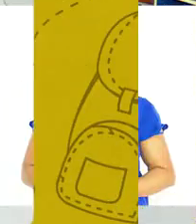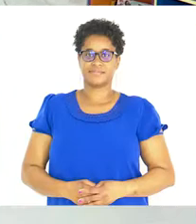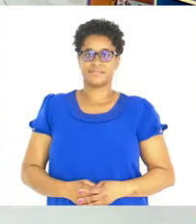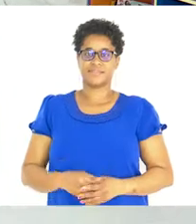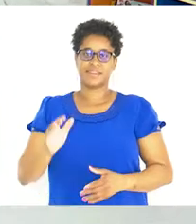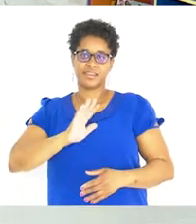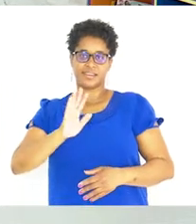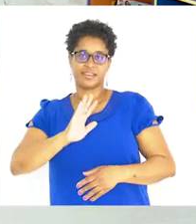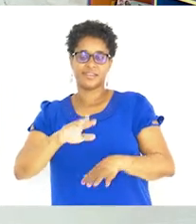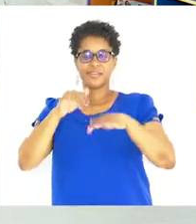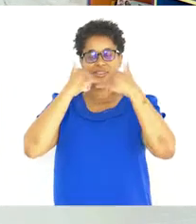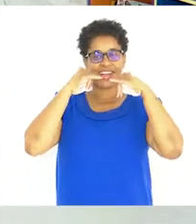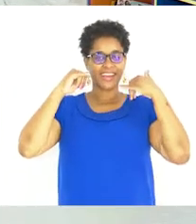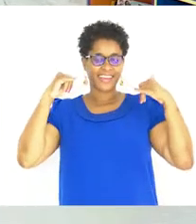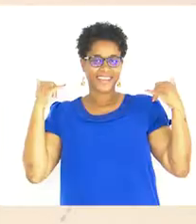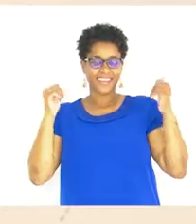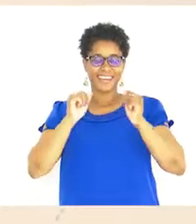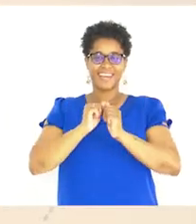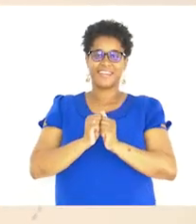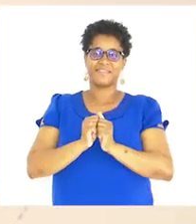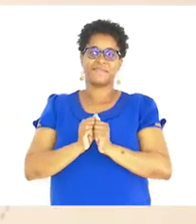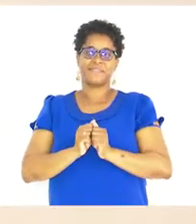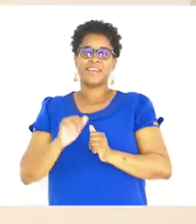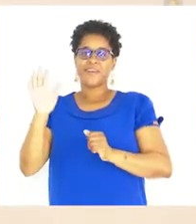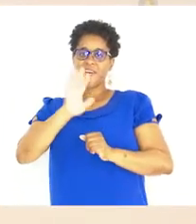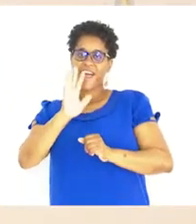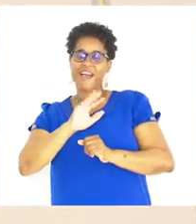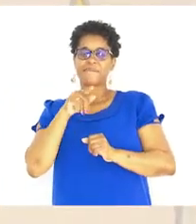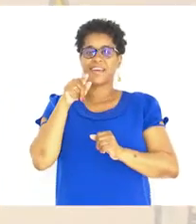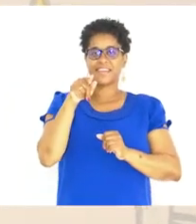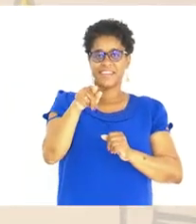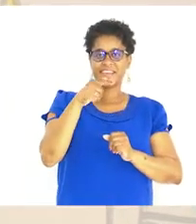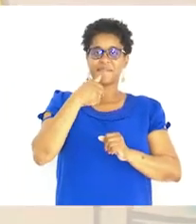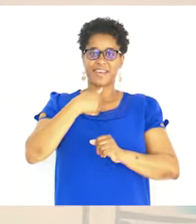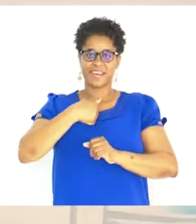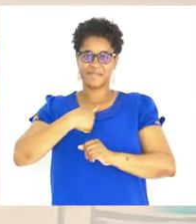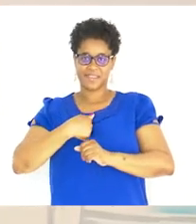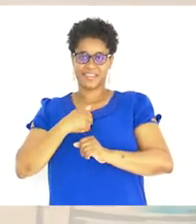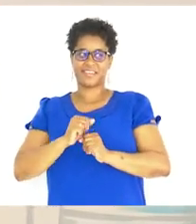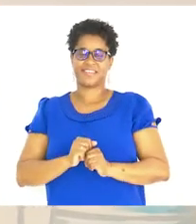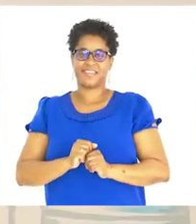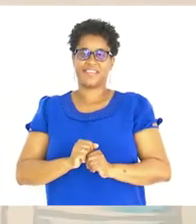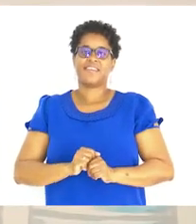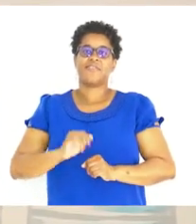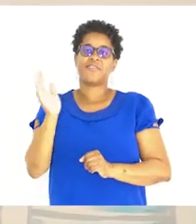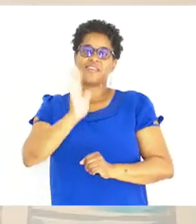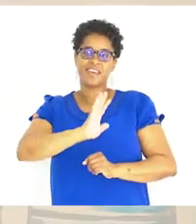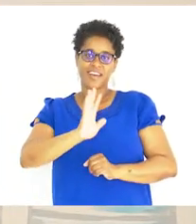Olá com alegria, olá para ti e para mim